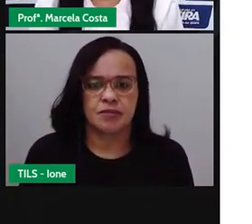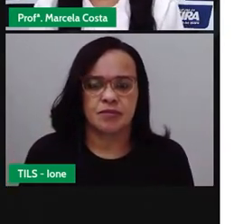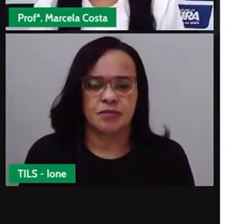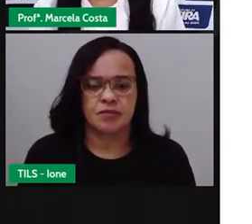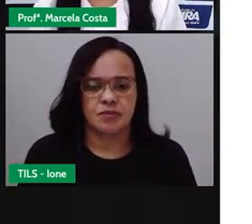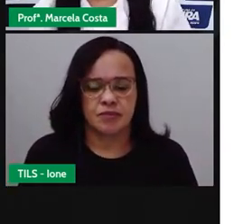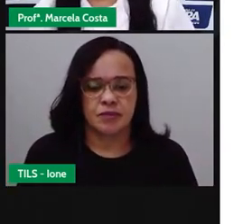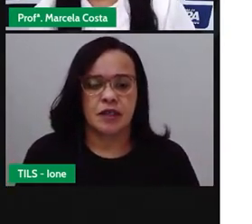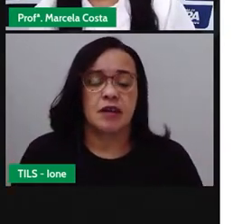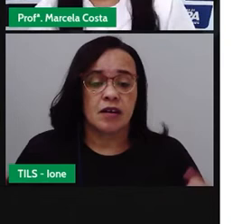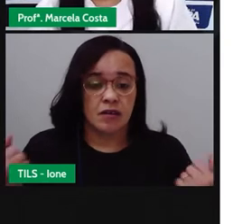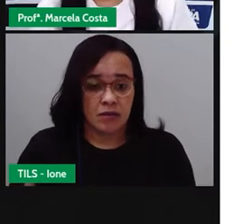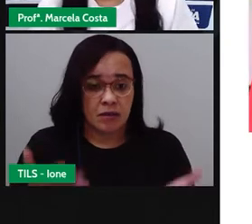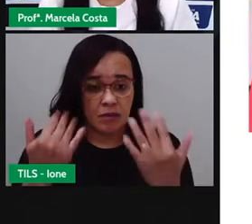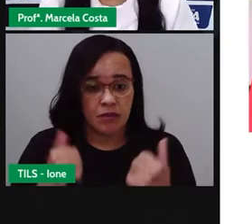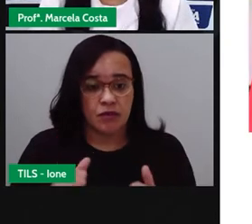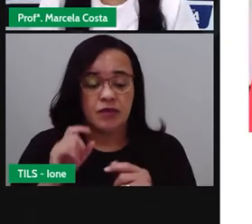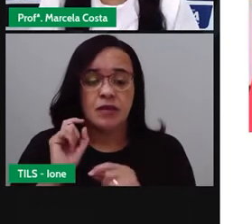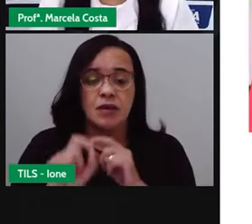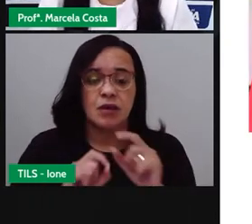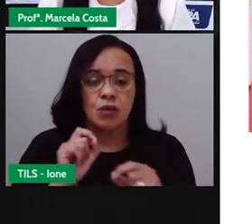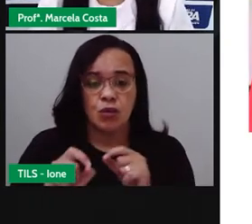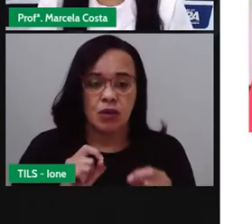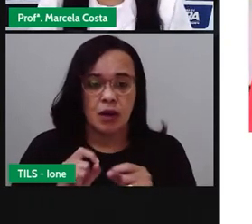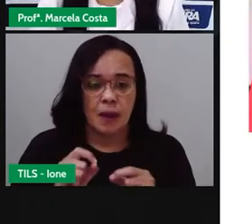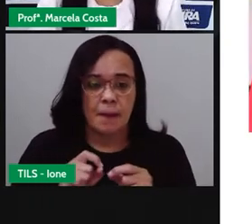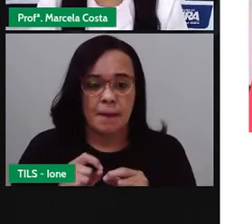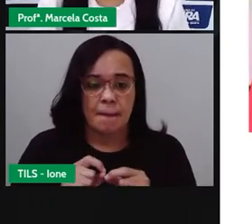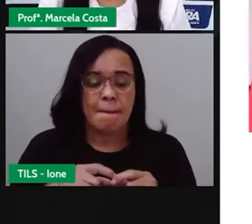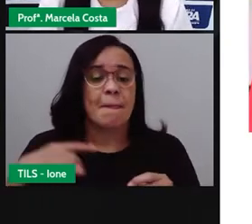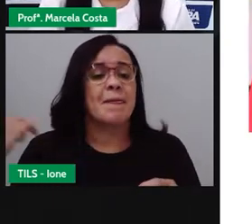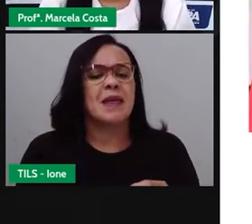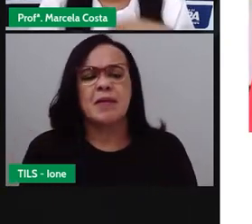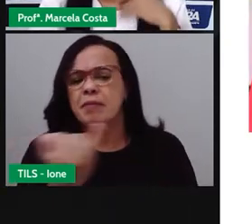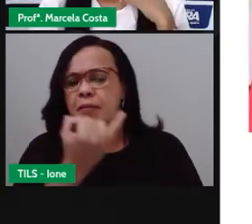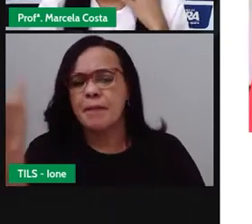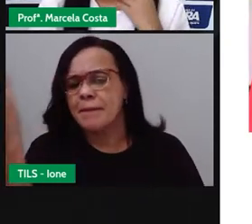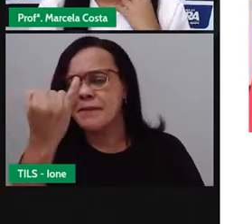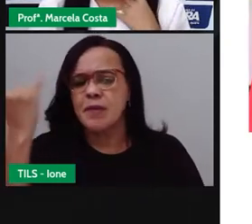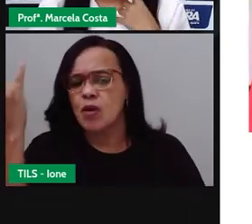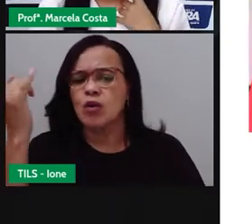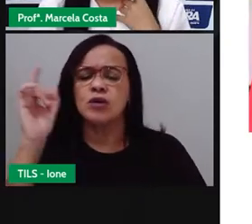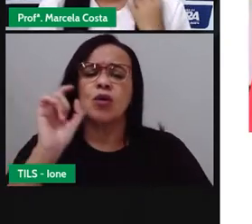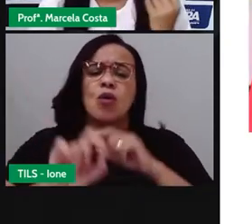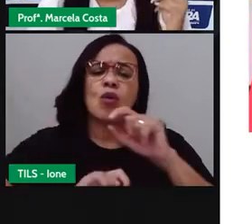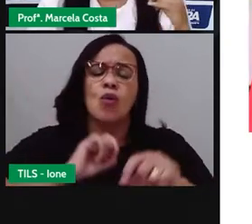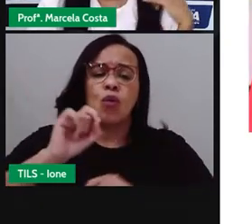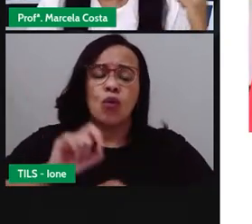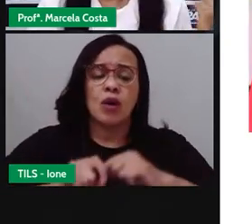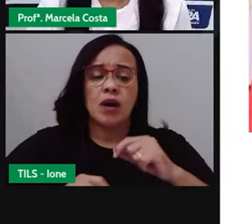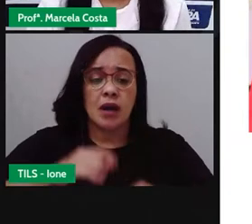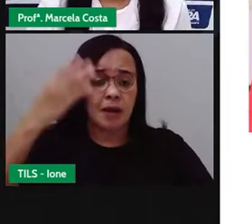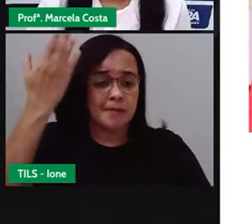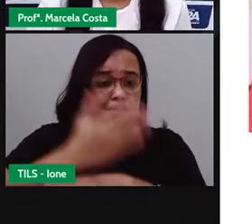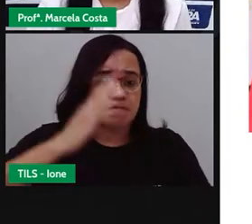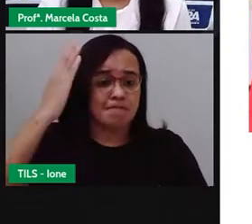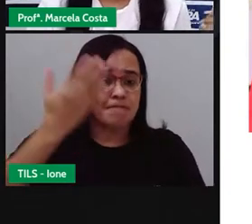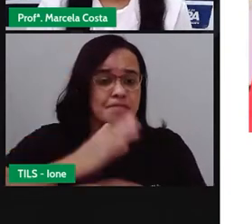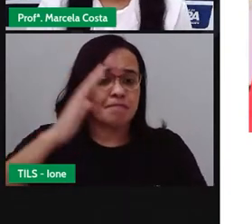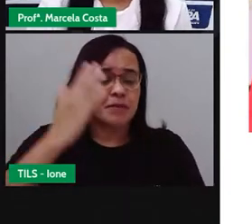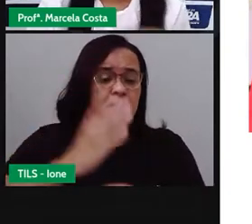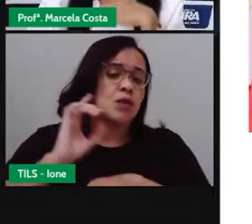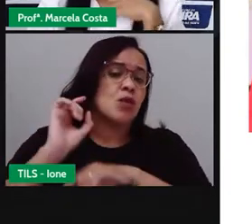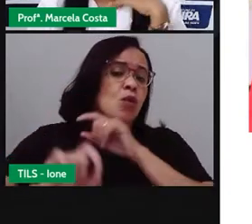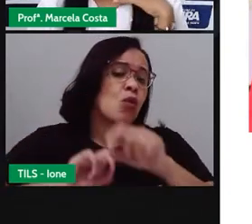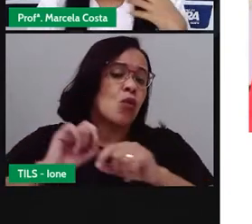Vamos ver, crianças, que é muito importante ter prática de higiene na feira, tanto no centro de abaixo